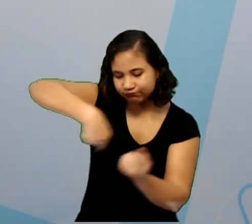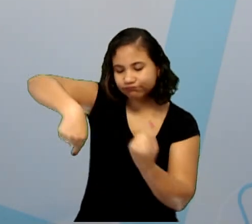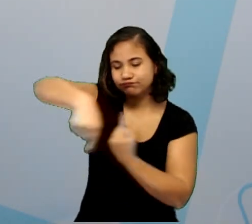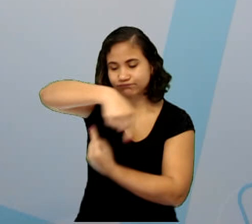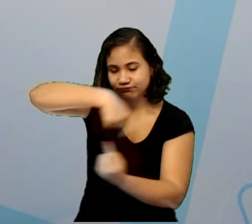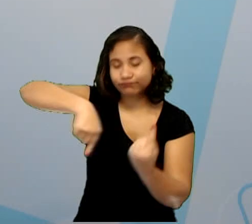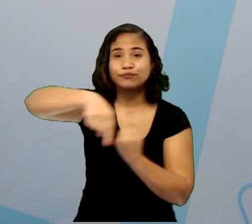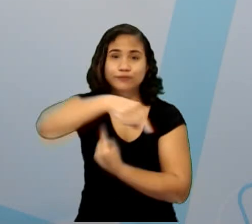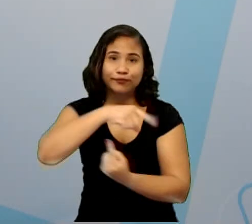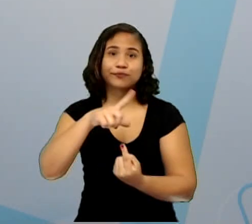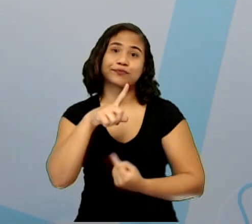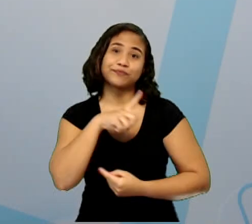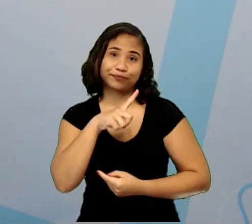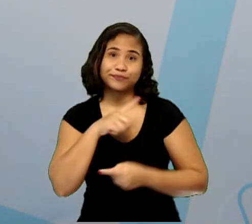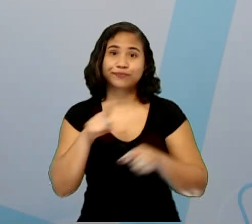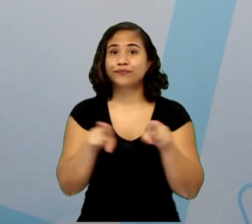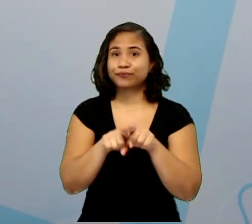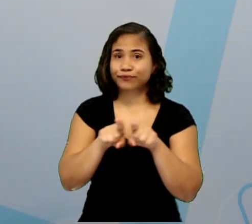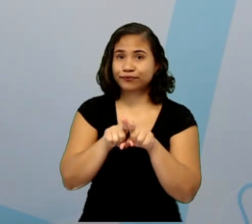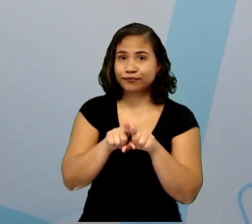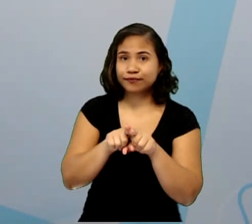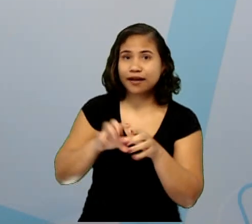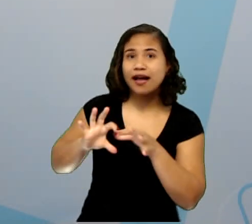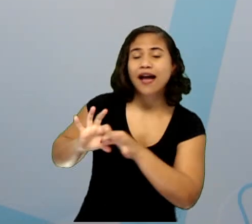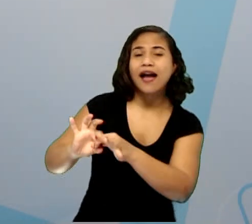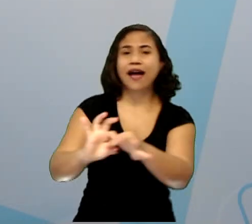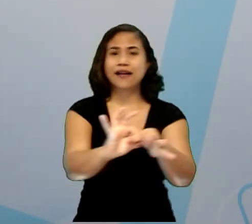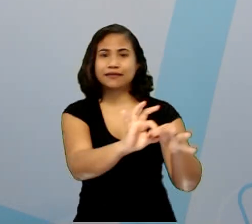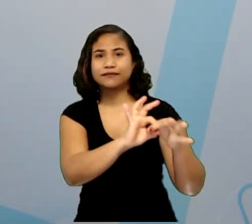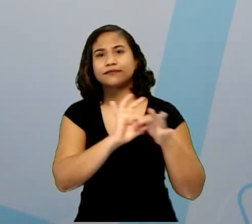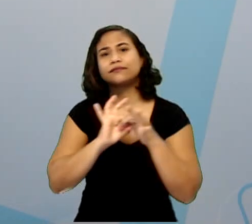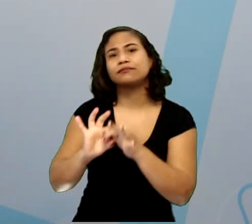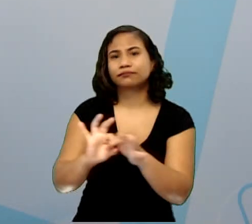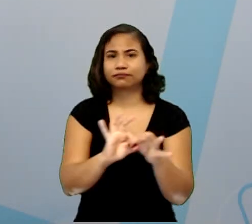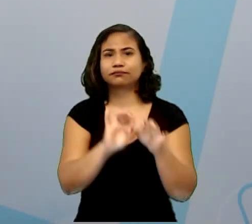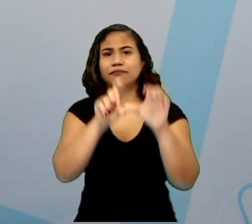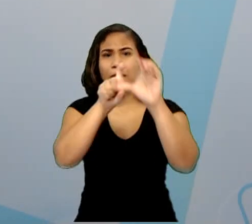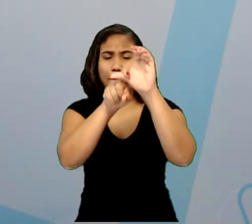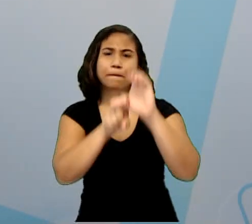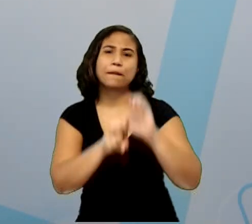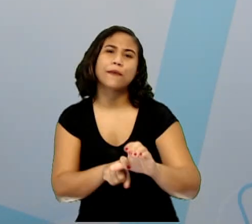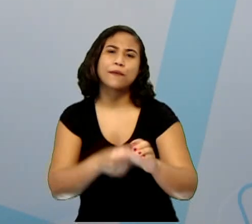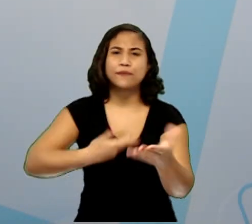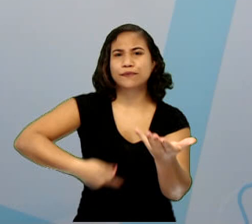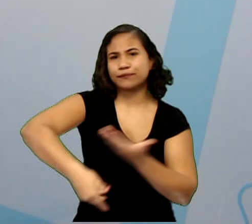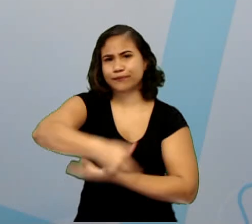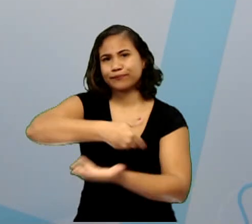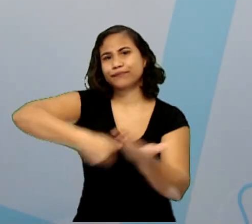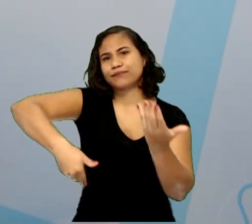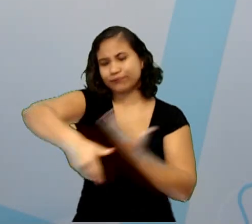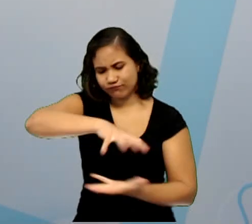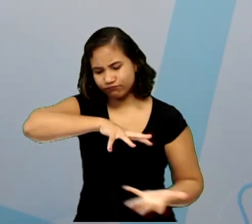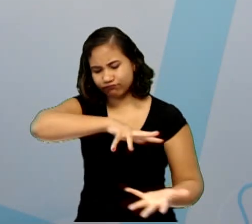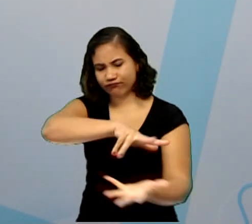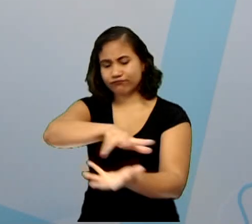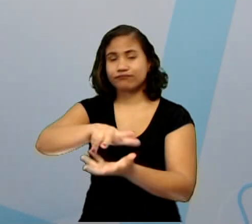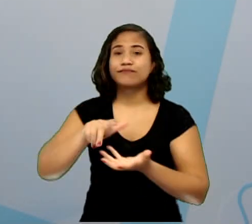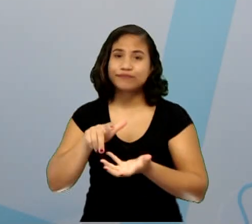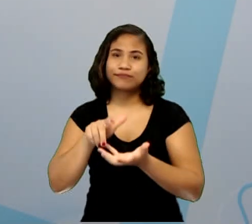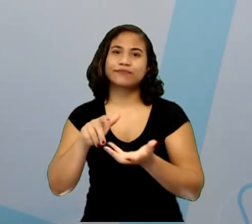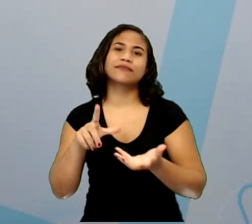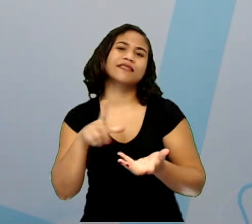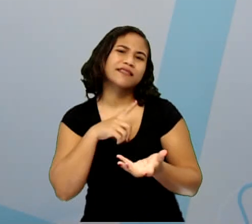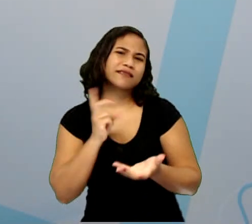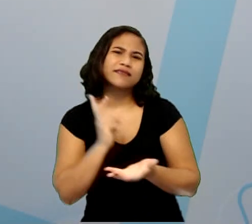em cadeia, é porque há uma interdependência entre esses seres e o ecossistema, que sempre